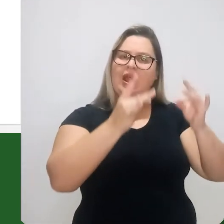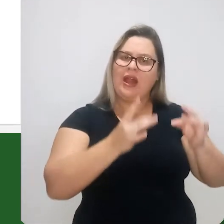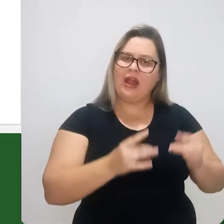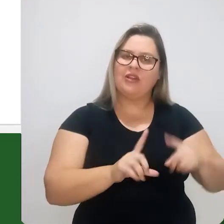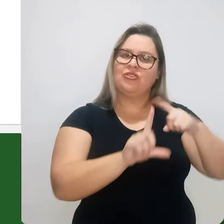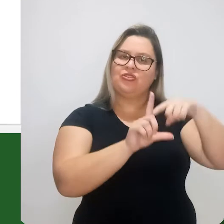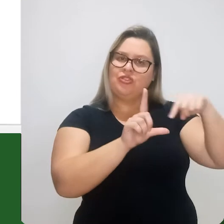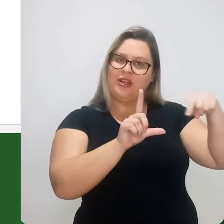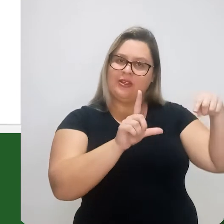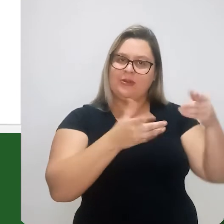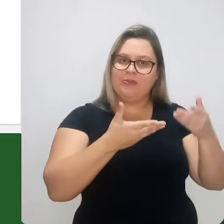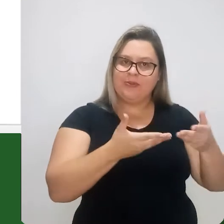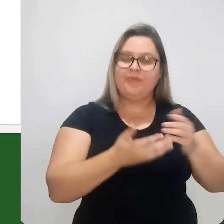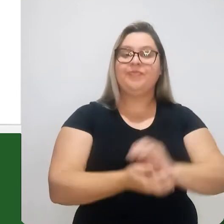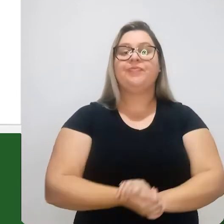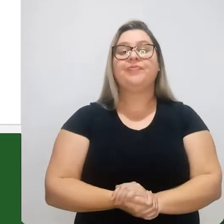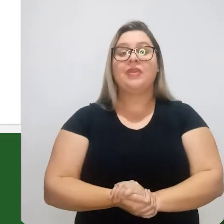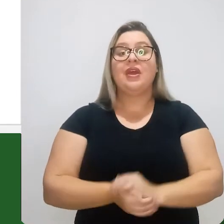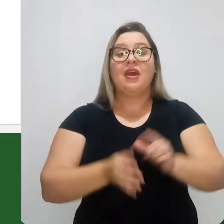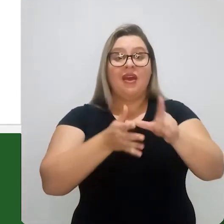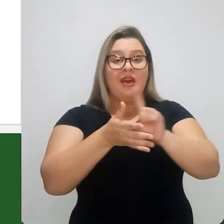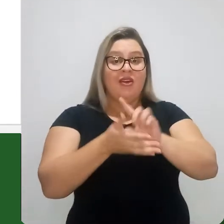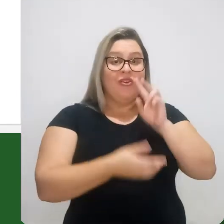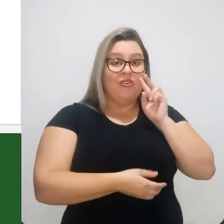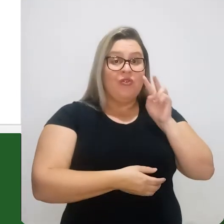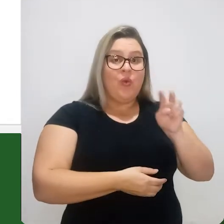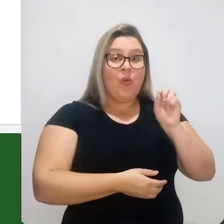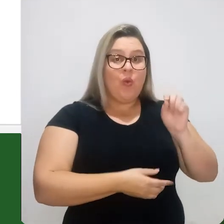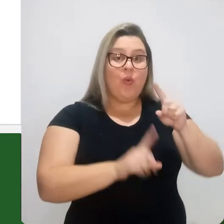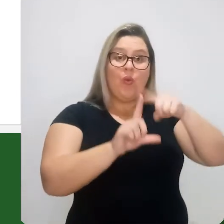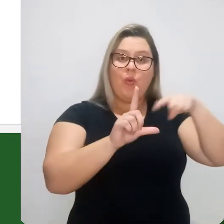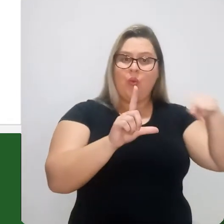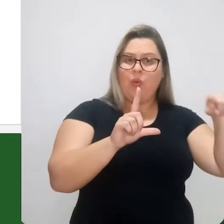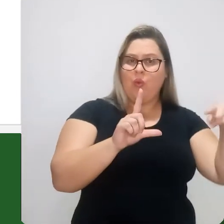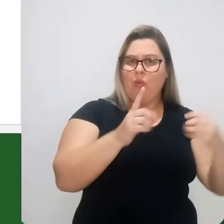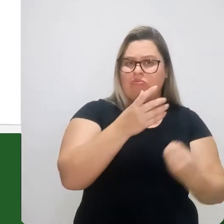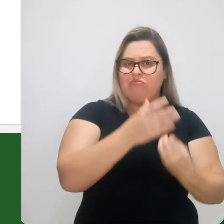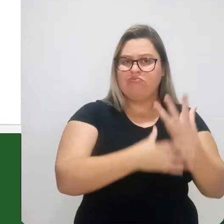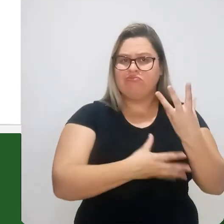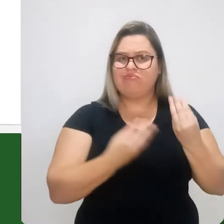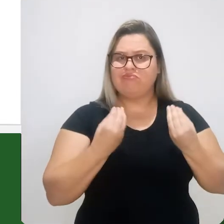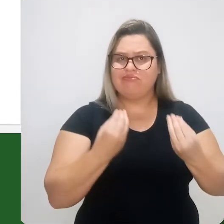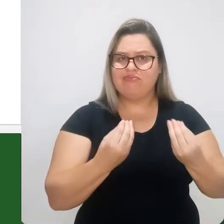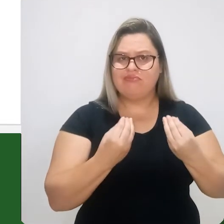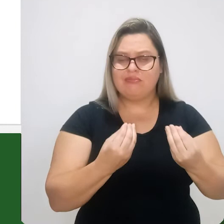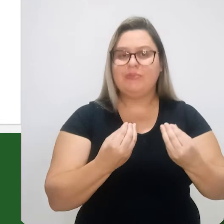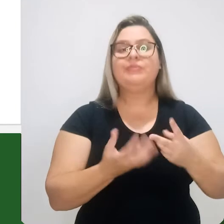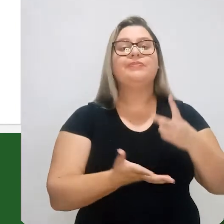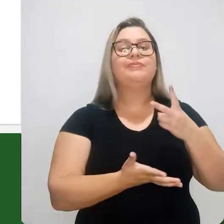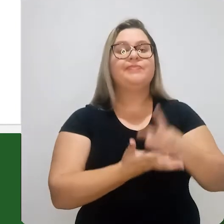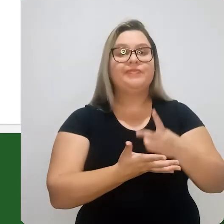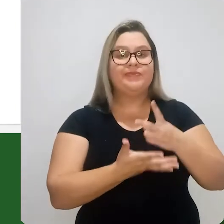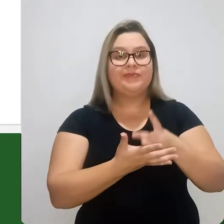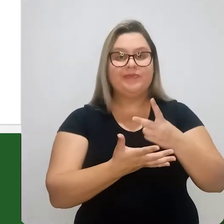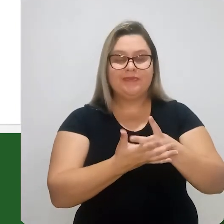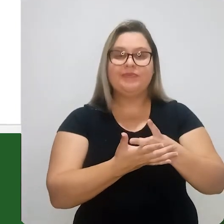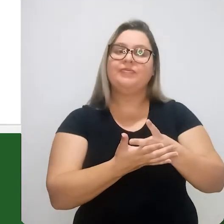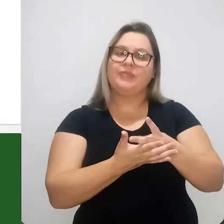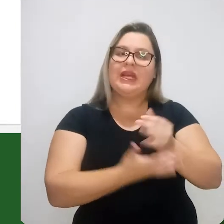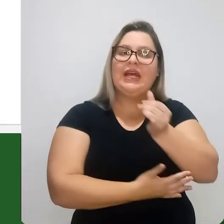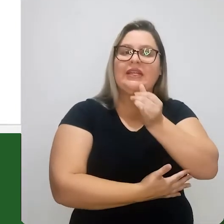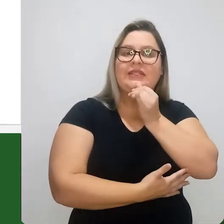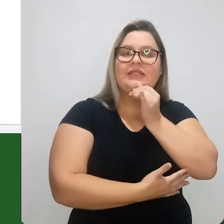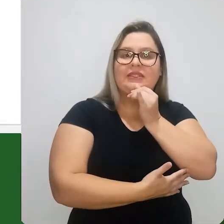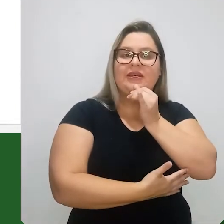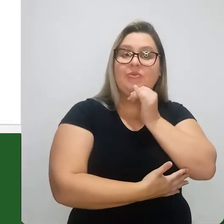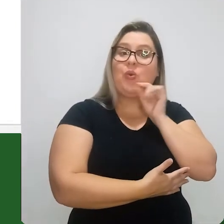funciona este diagrama. Antes, nós vamos observar como é que este diagrama é formado. Então, sempre vamos partir,